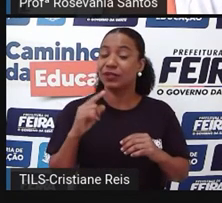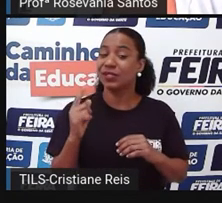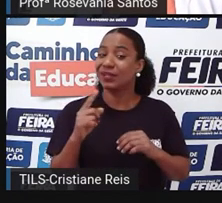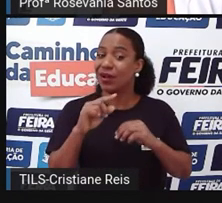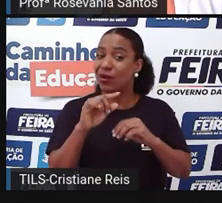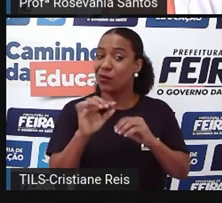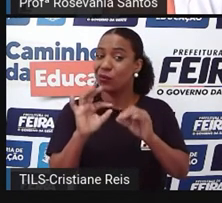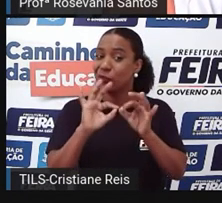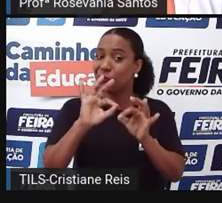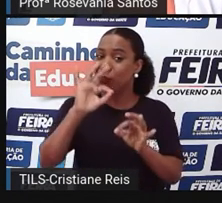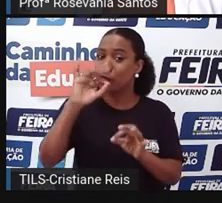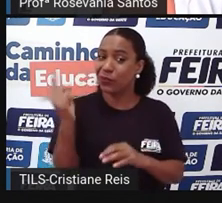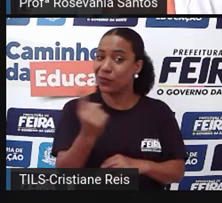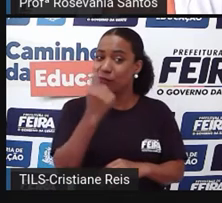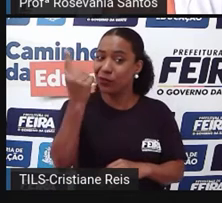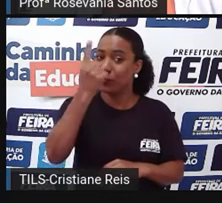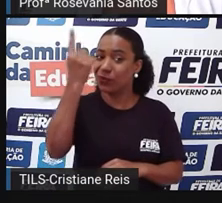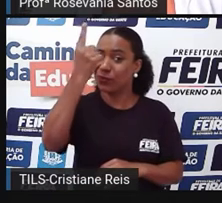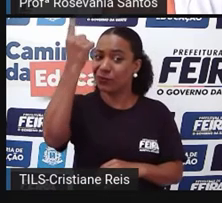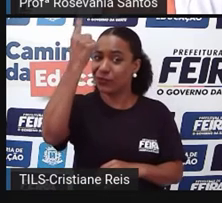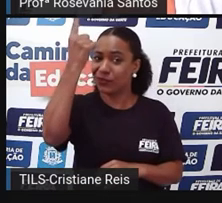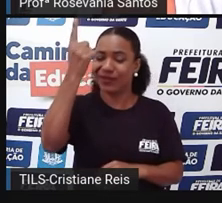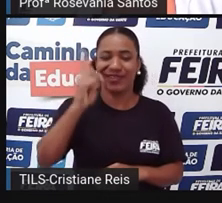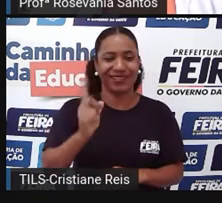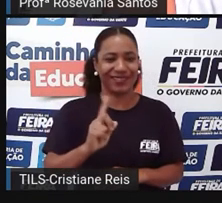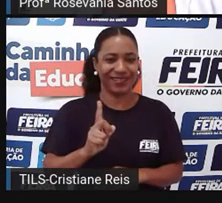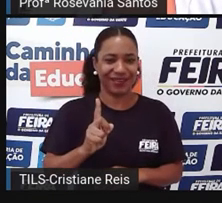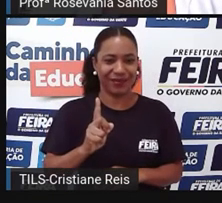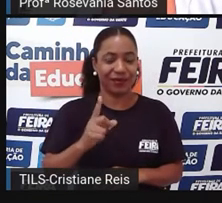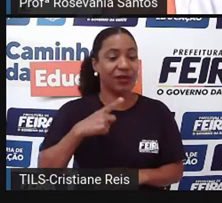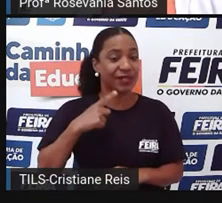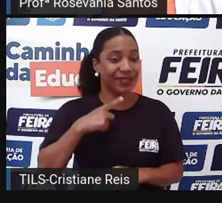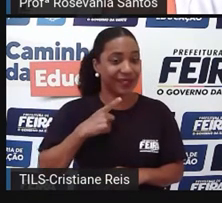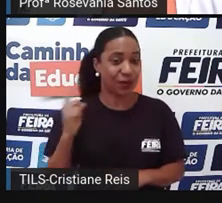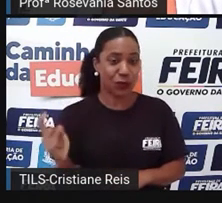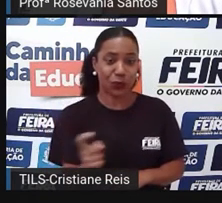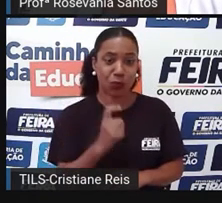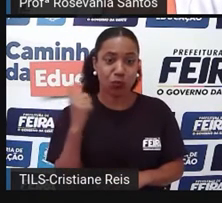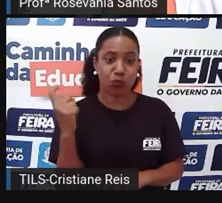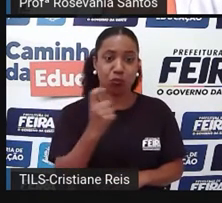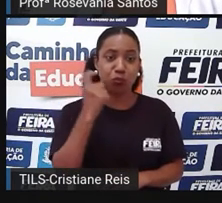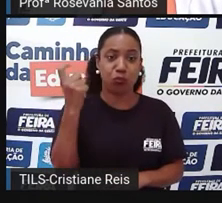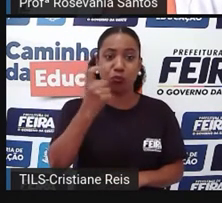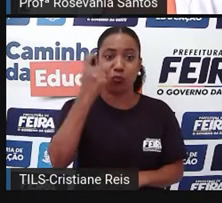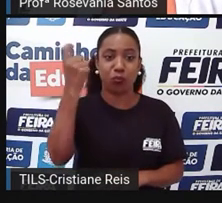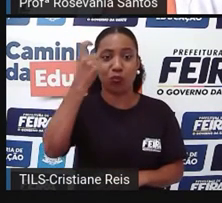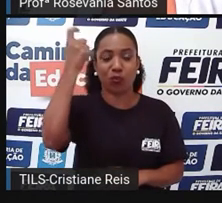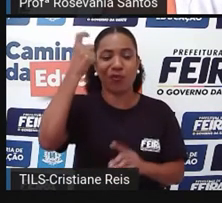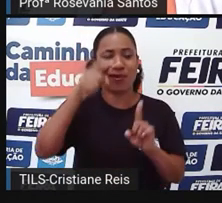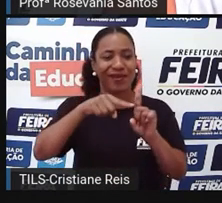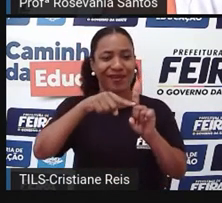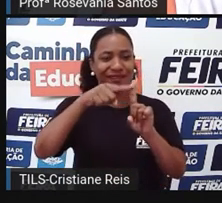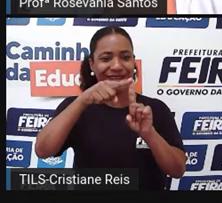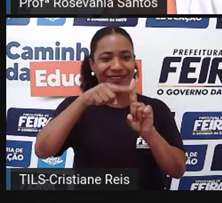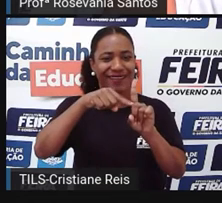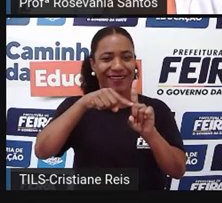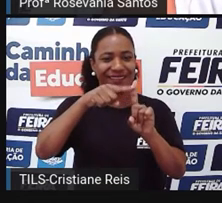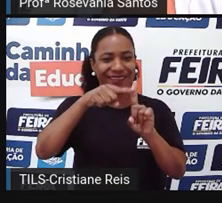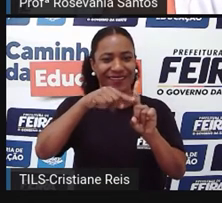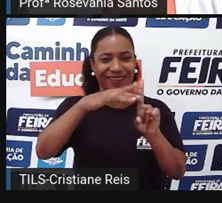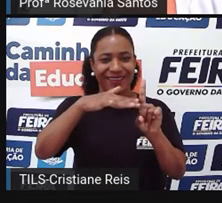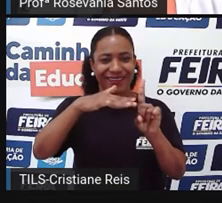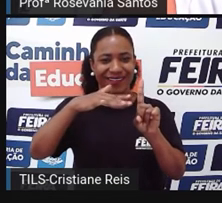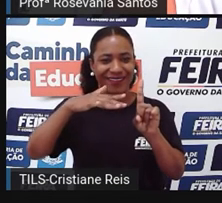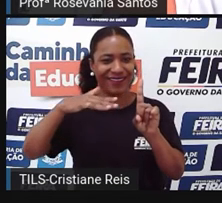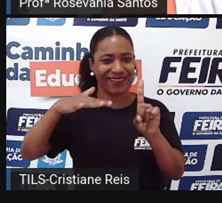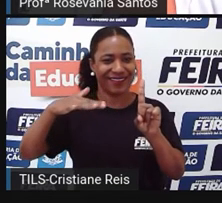chama de altimetria, porque a partir do nível do mar, tudo que a gente tem aqui, né, acima do nível do mar,